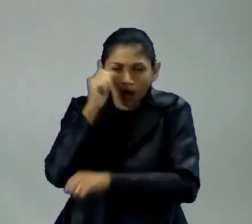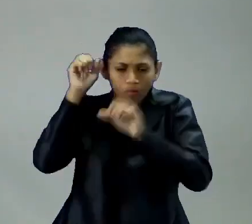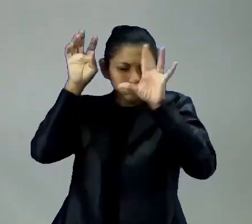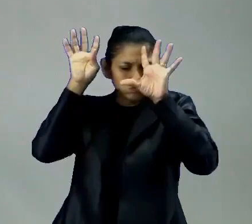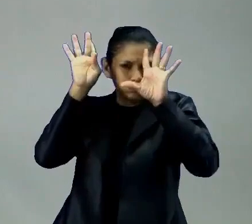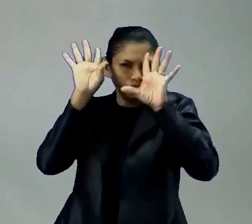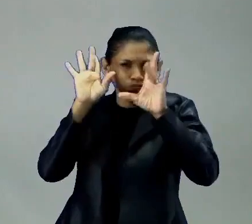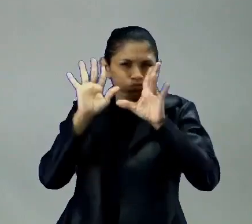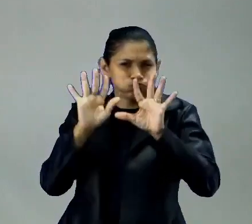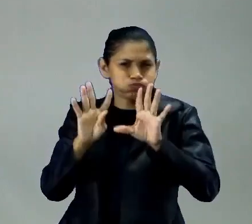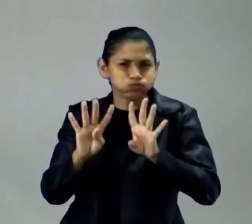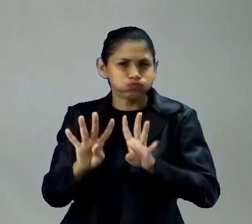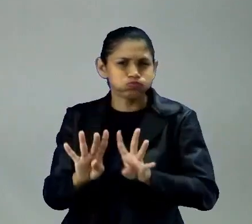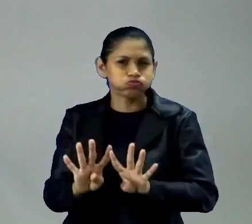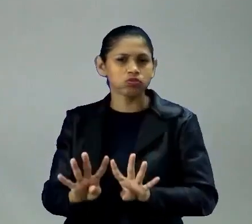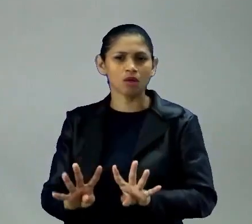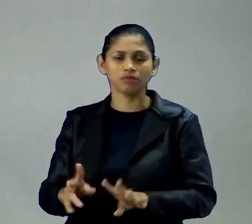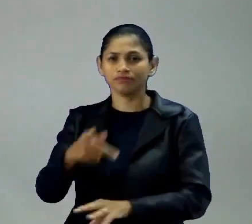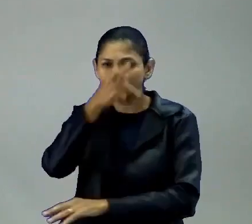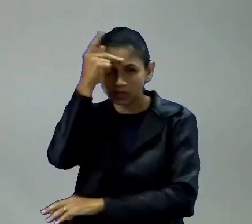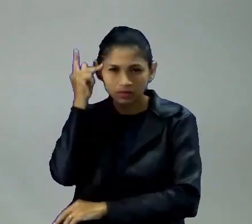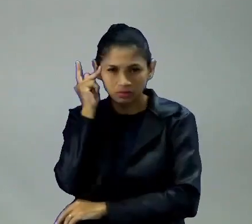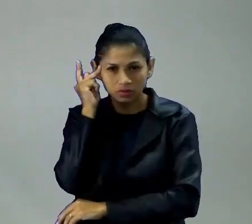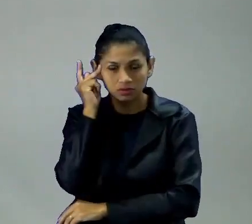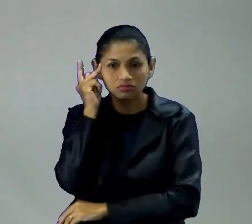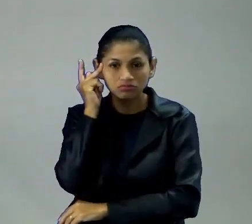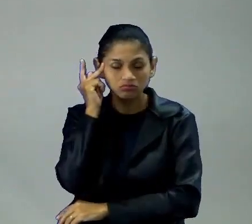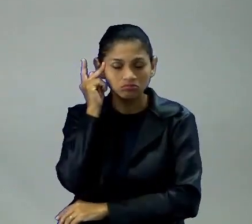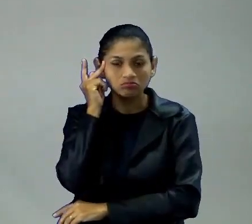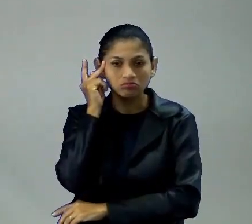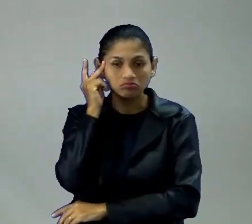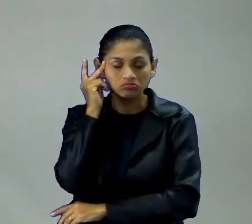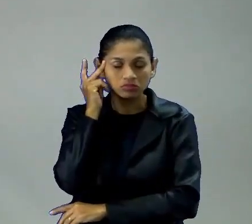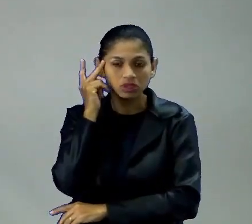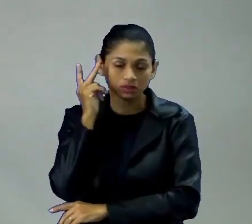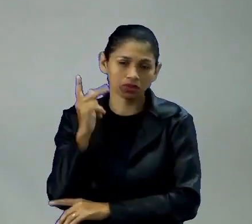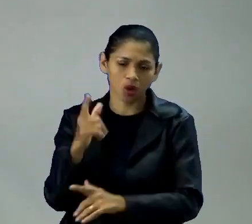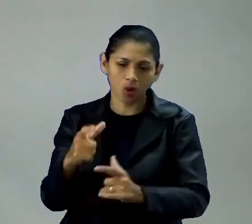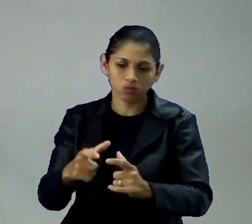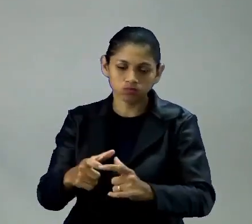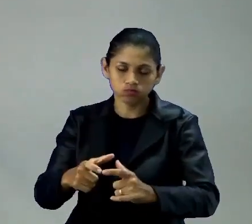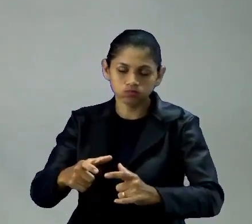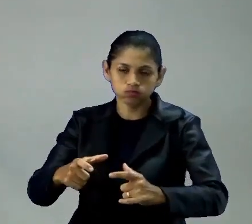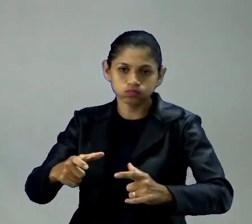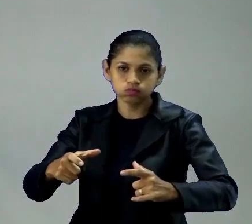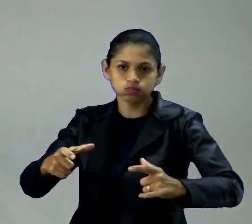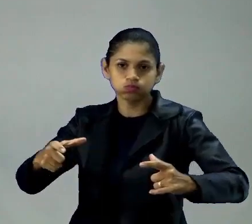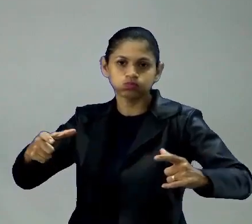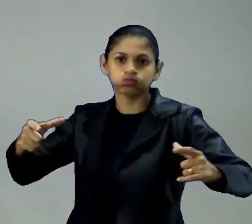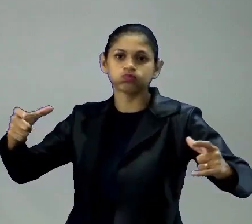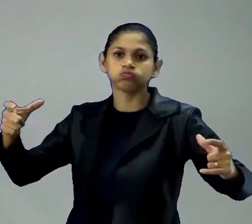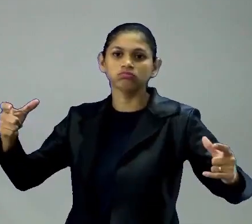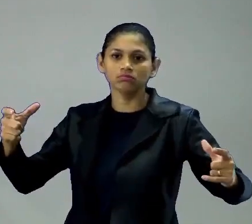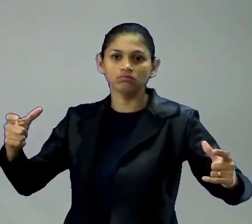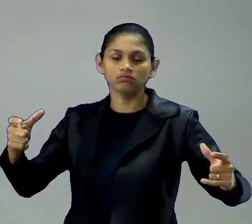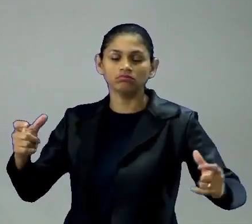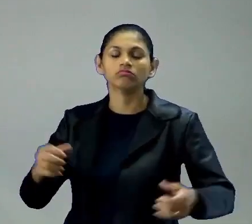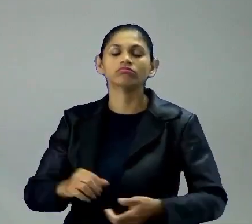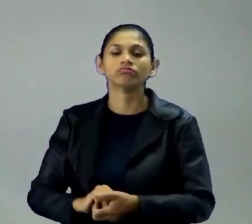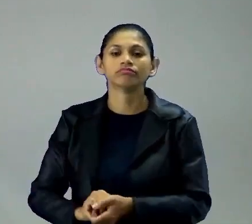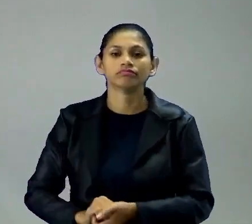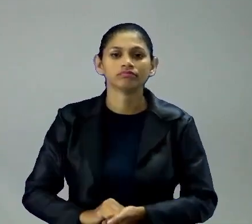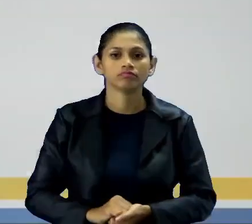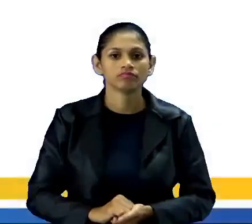quantidades de pessoas, né, quando acontece muito, aí a urbanização, ela aumenta demais, né, como a gente